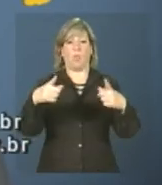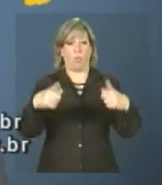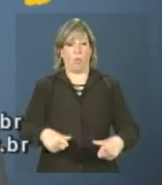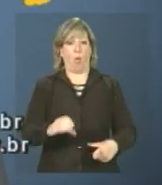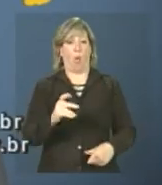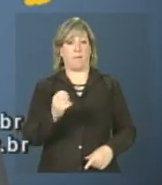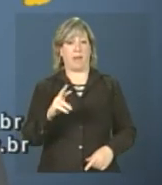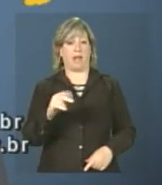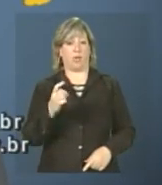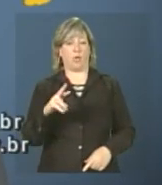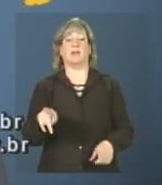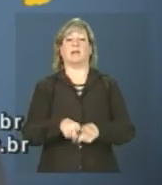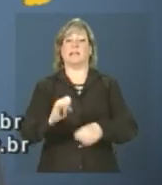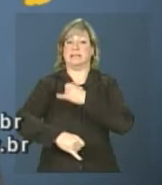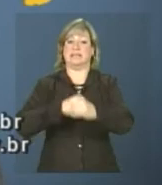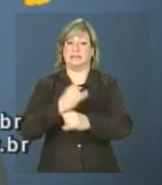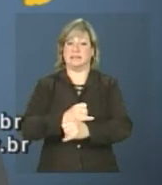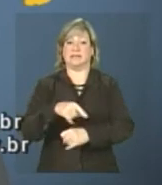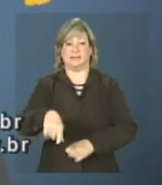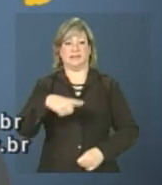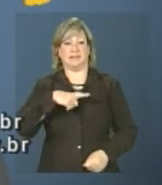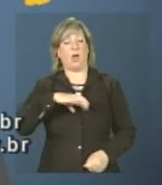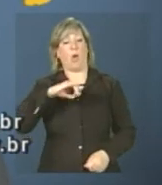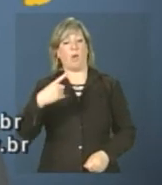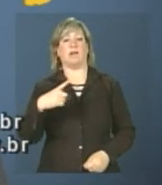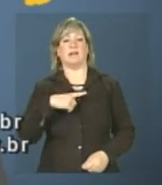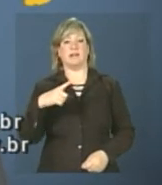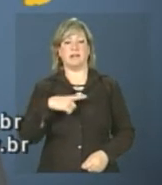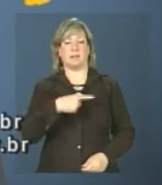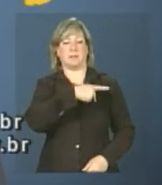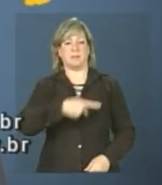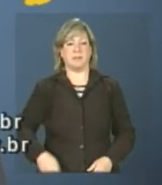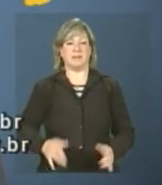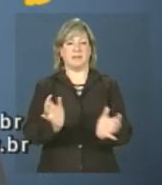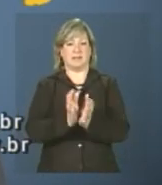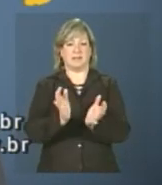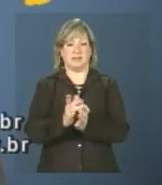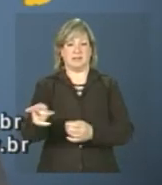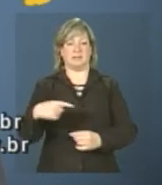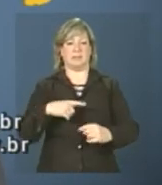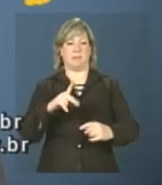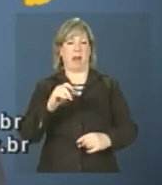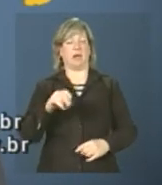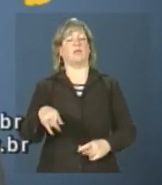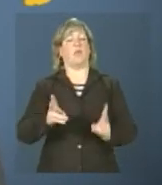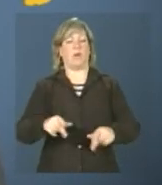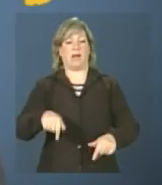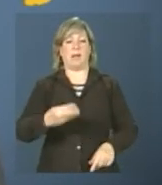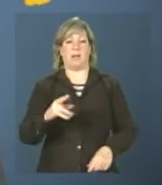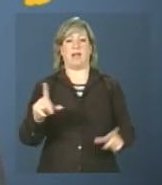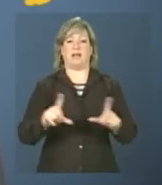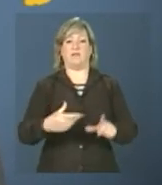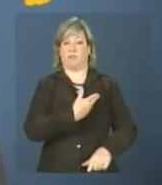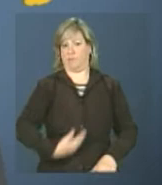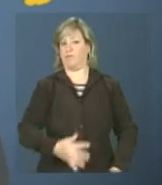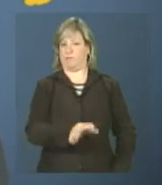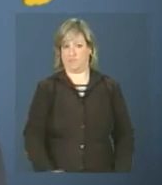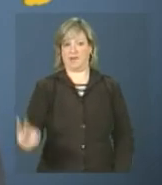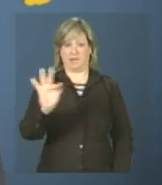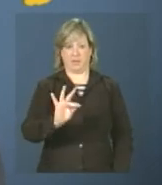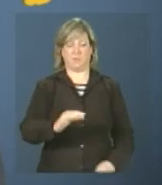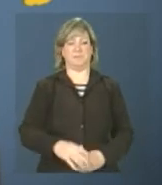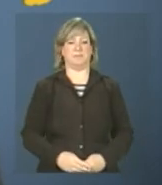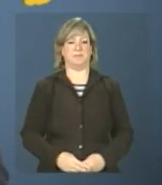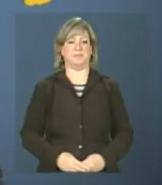pela internet no nosso site, ou pelo endereço da Presidência da República e do blog do Planalto. Continue com a gente, NBR, a TV do